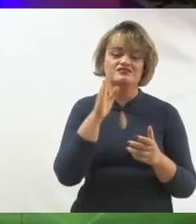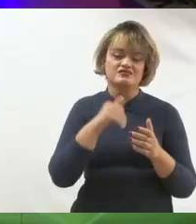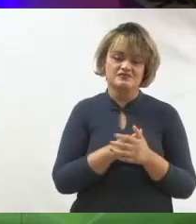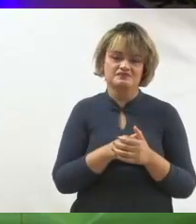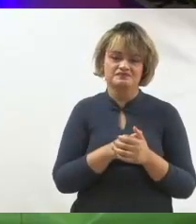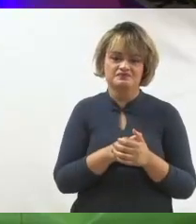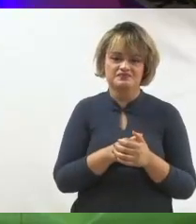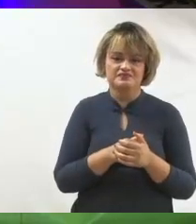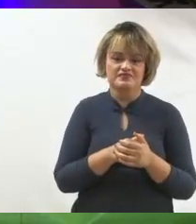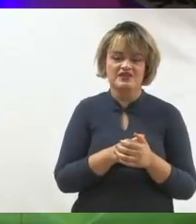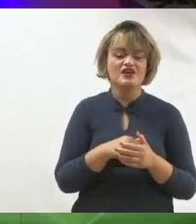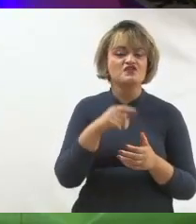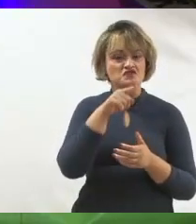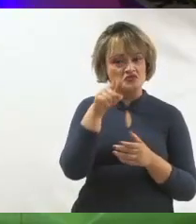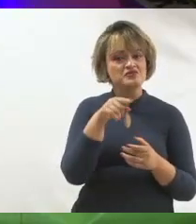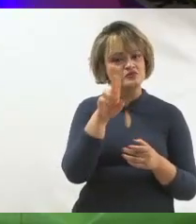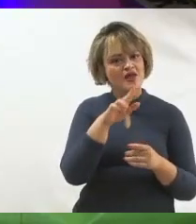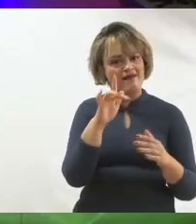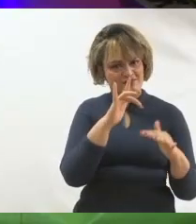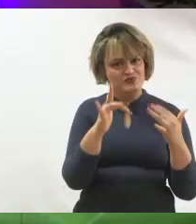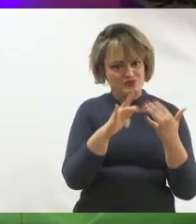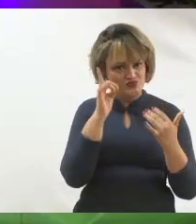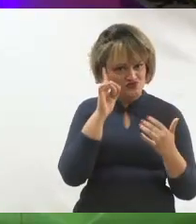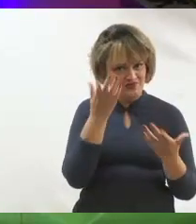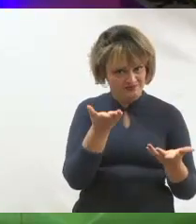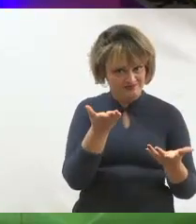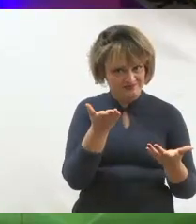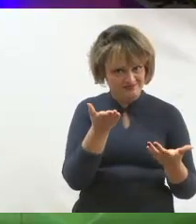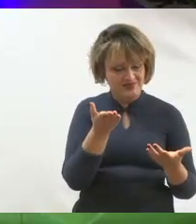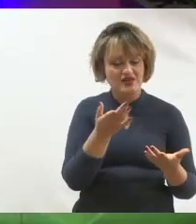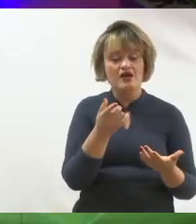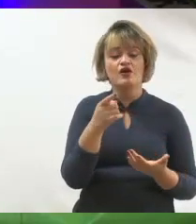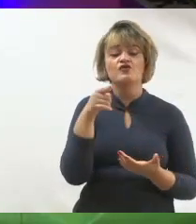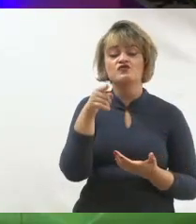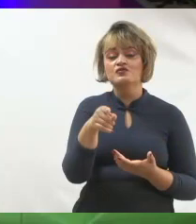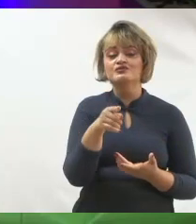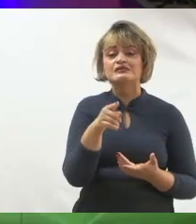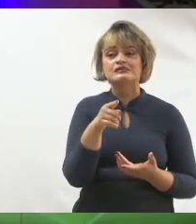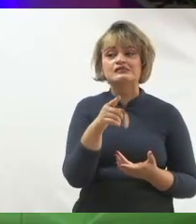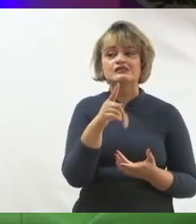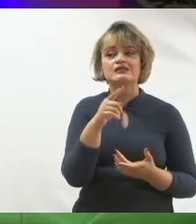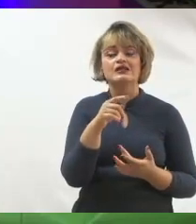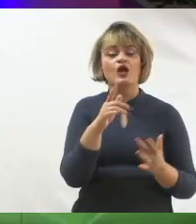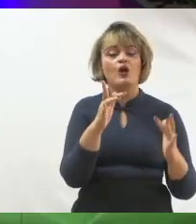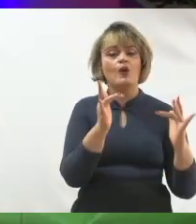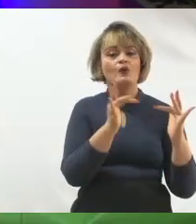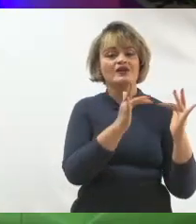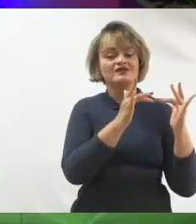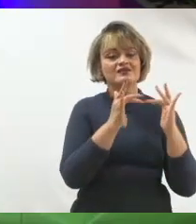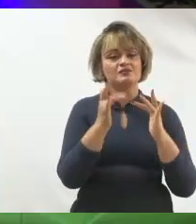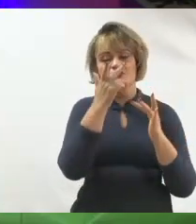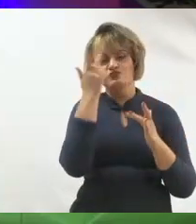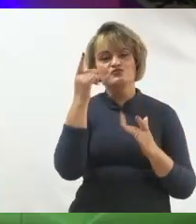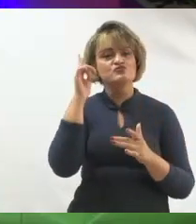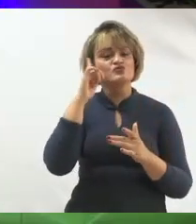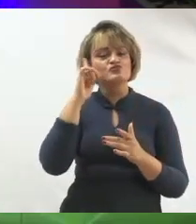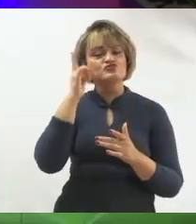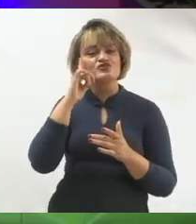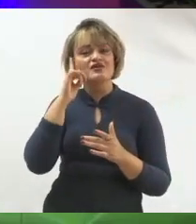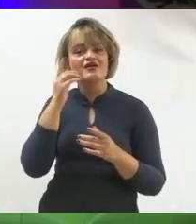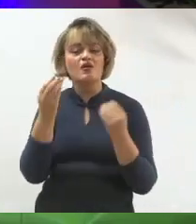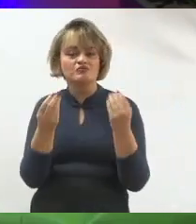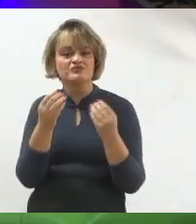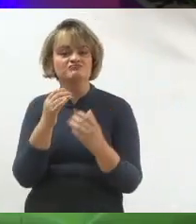vocês mesmos usam rede social todos os dias. Vocês se conectam com pessoas todos os dias de